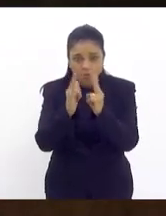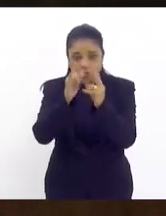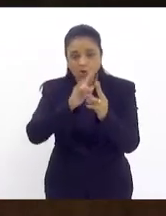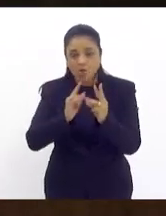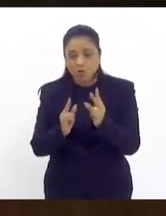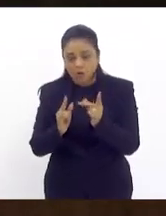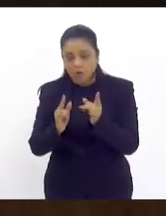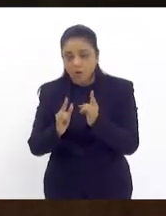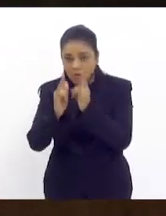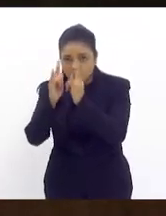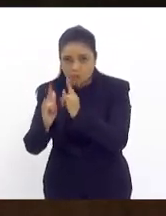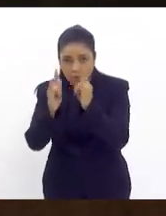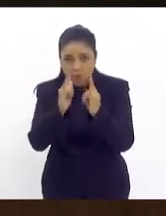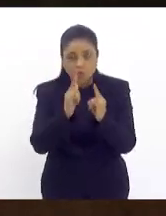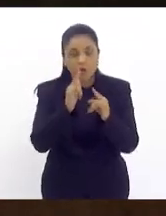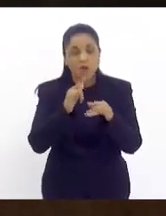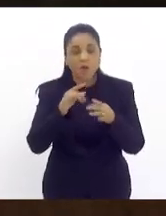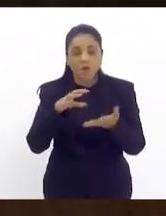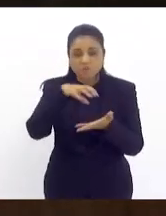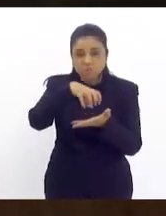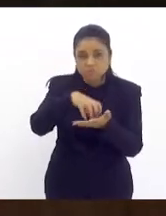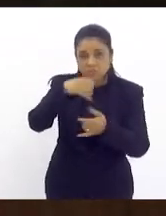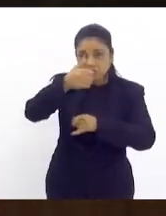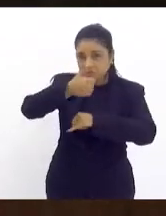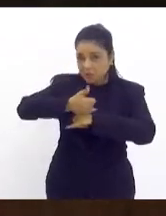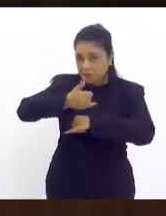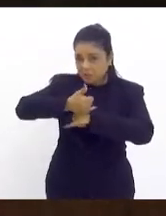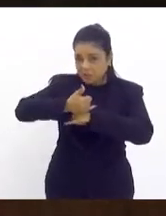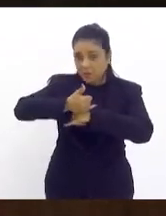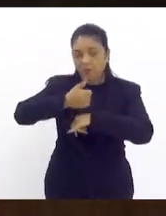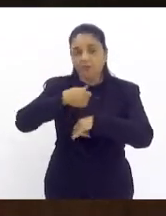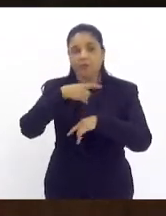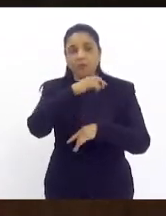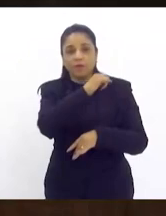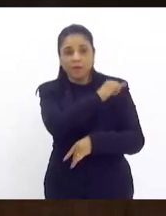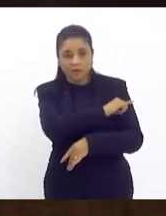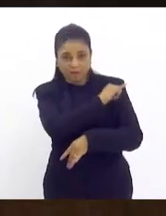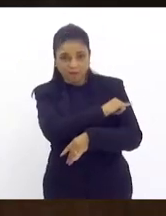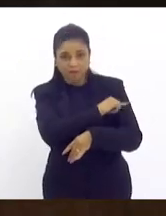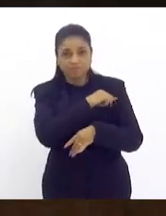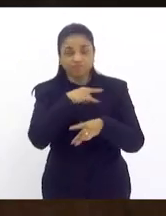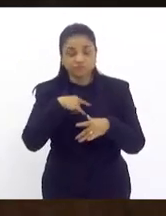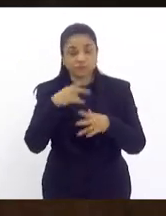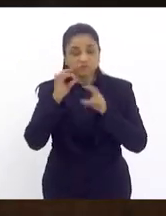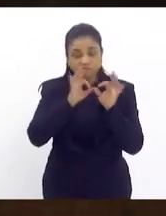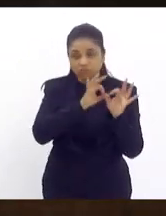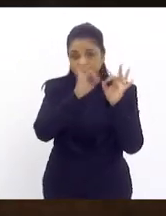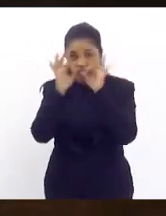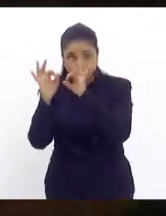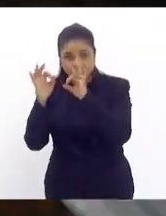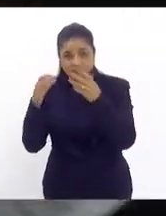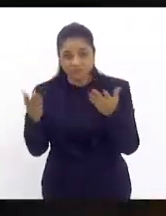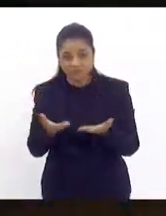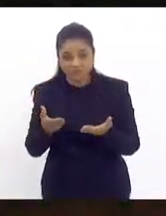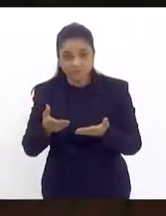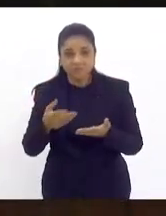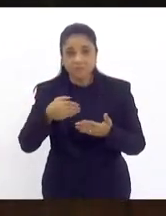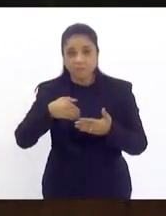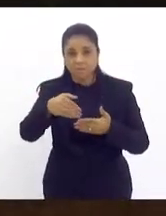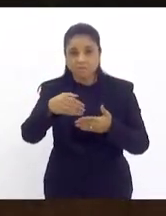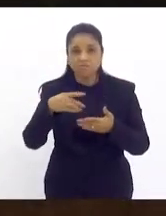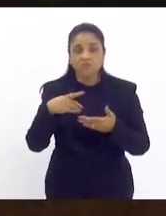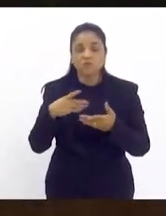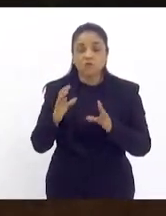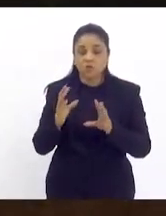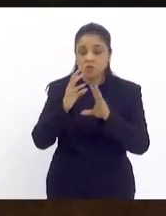capital e nós assistimos recentemente muito entusiasmados no momento de recomposição do orçamento